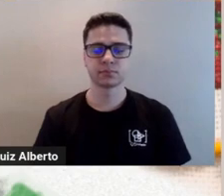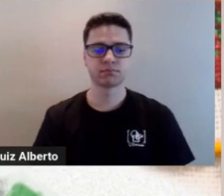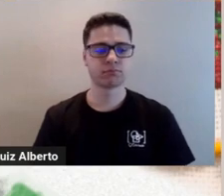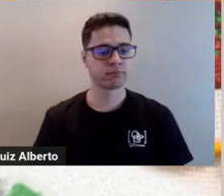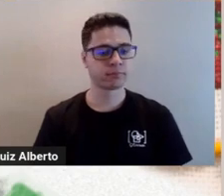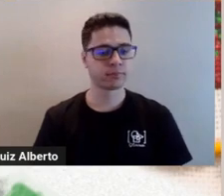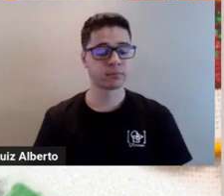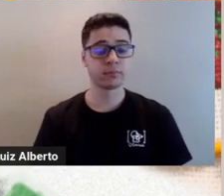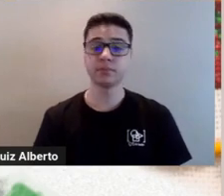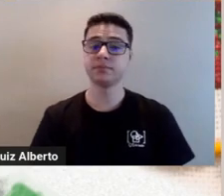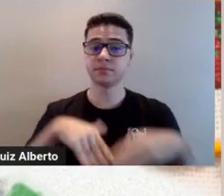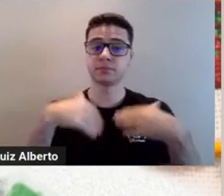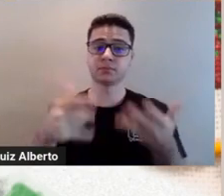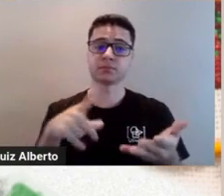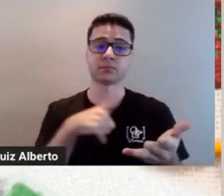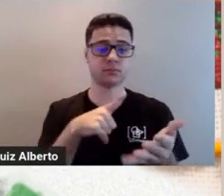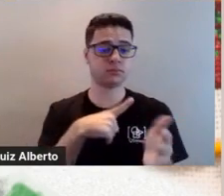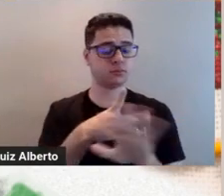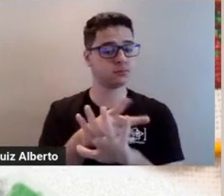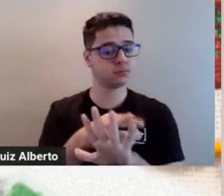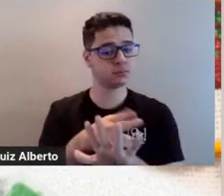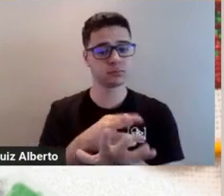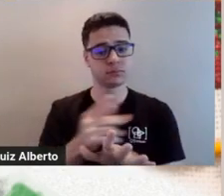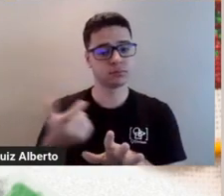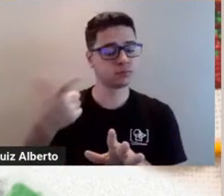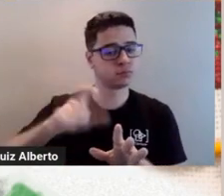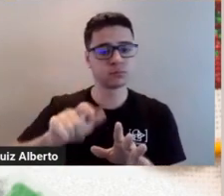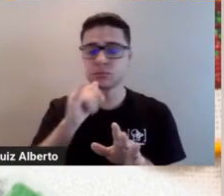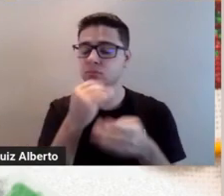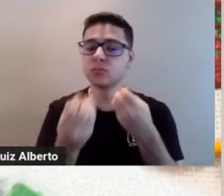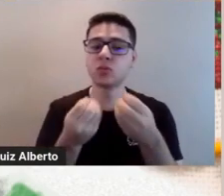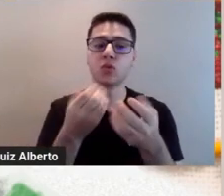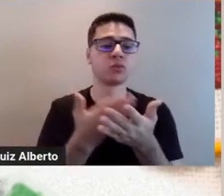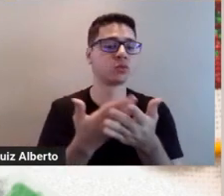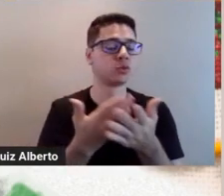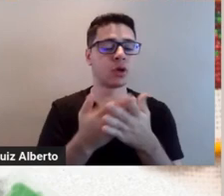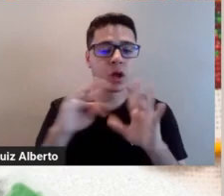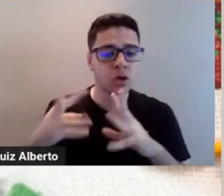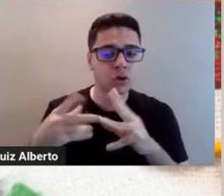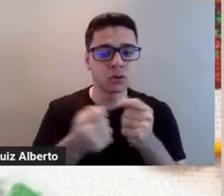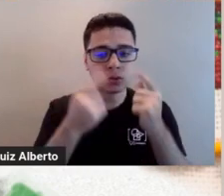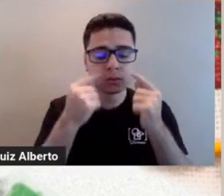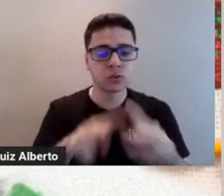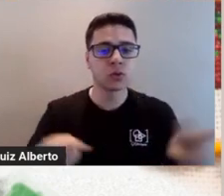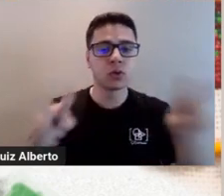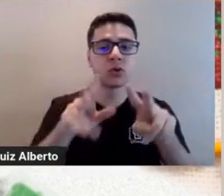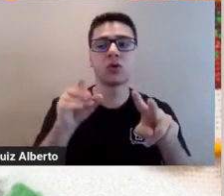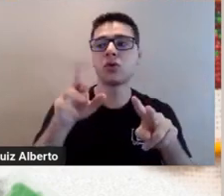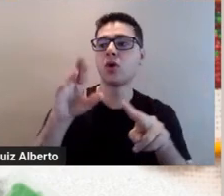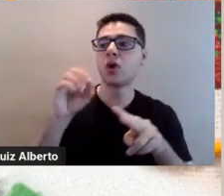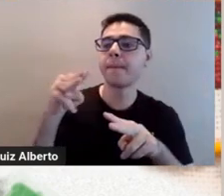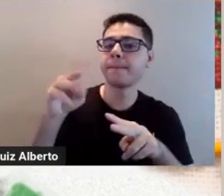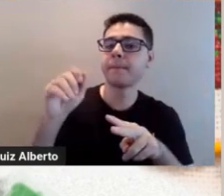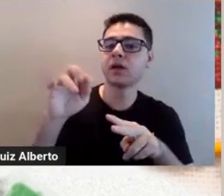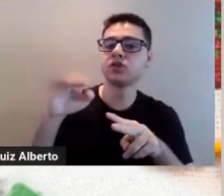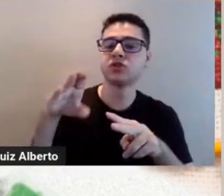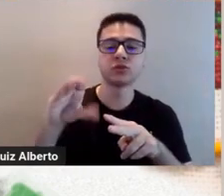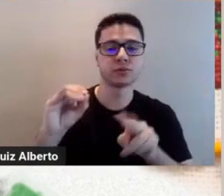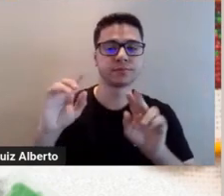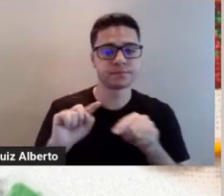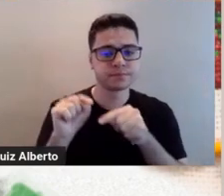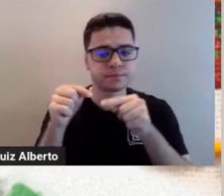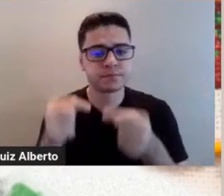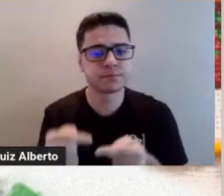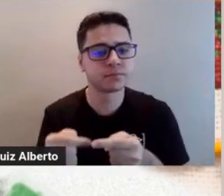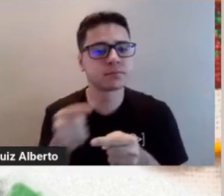E aí, existem várias outras formas de estudar o círculo cromático. Mas essas são as principais que a gente